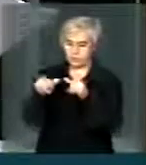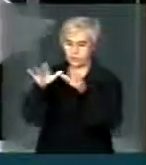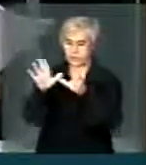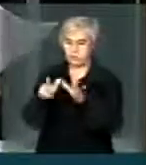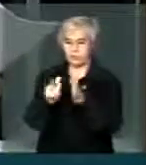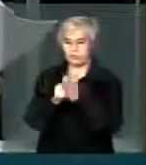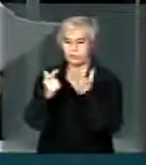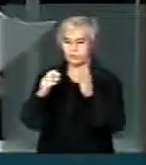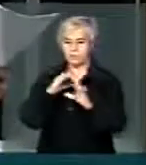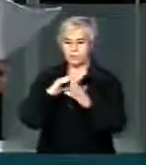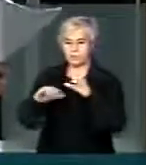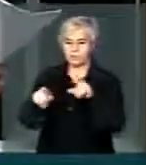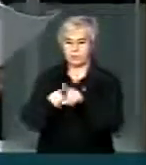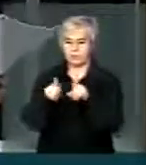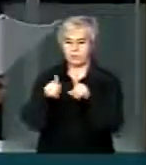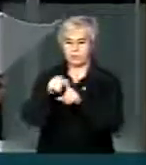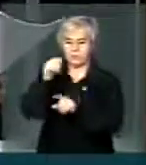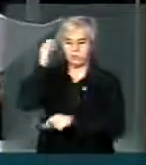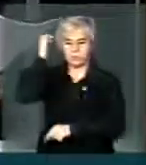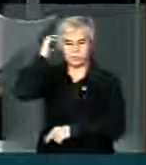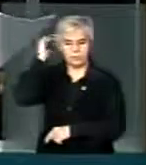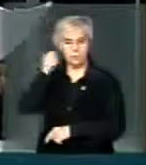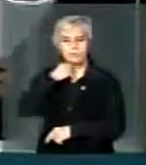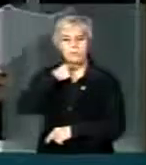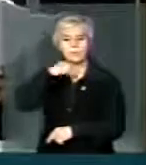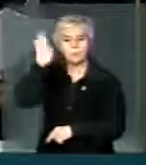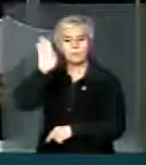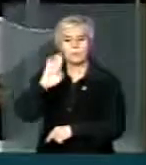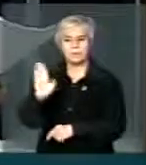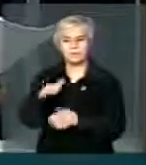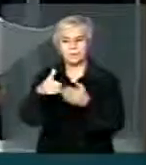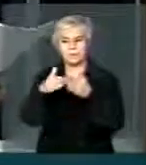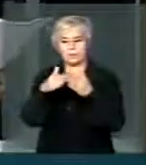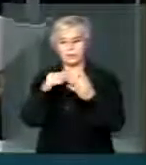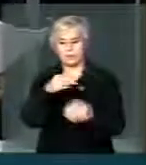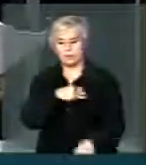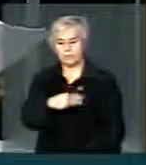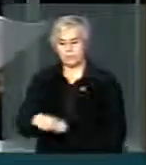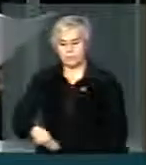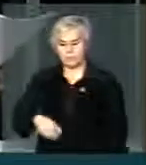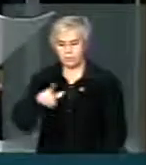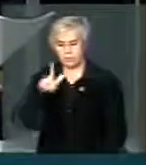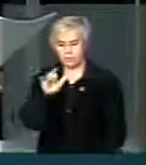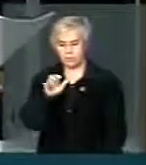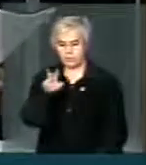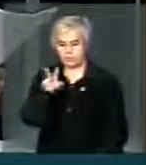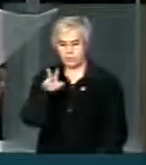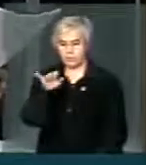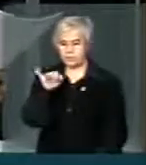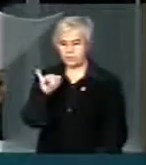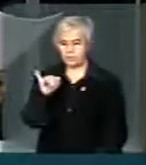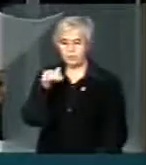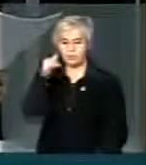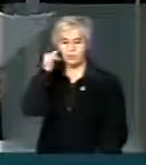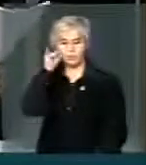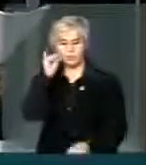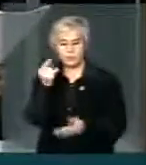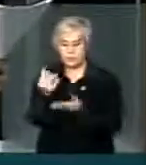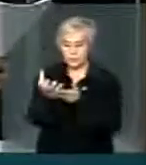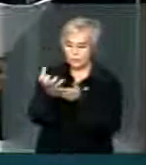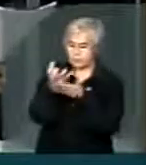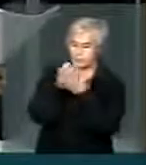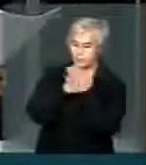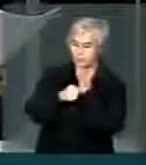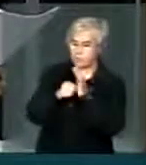solicitar ao ministro Levi a área econômica para não contingenciar recursos do